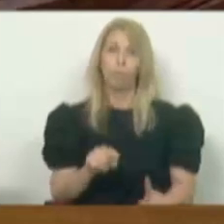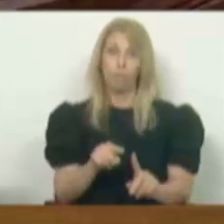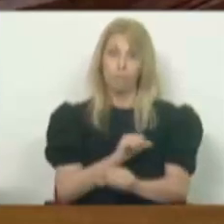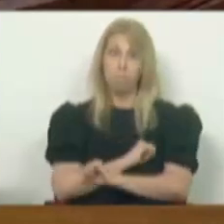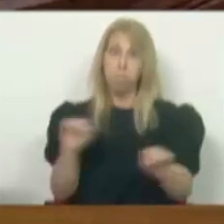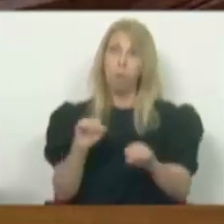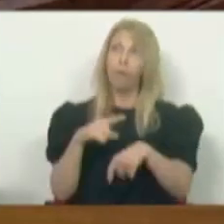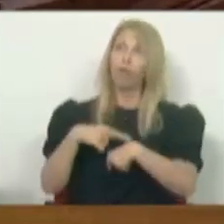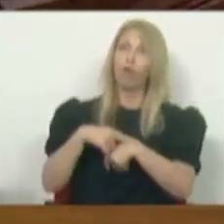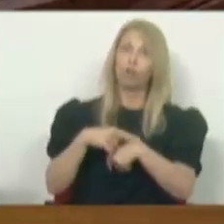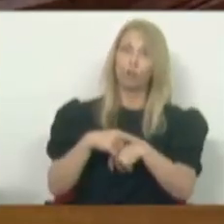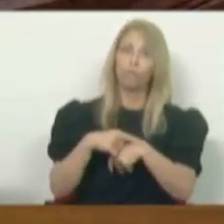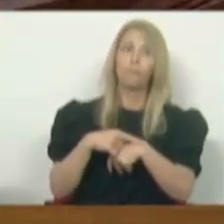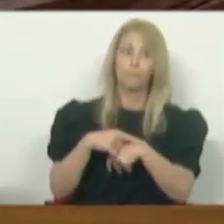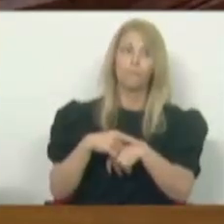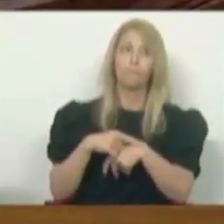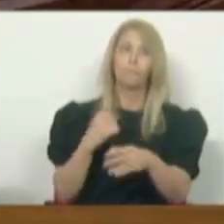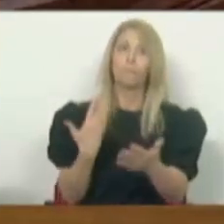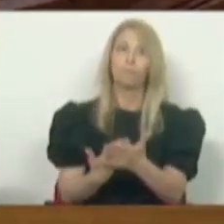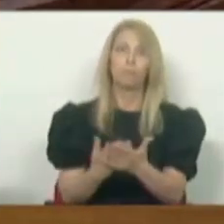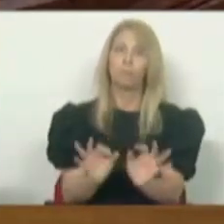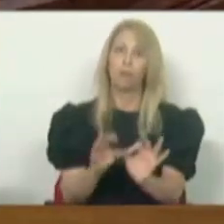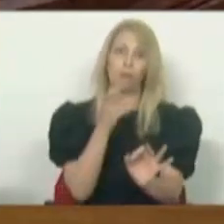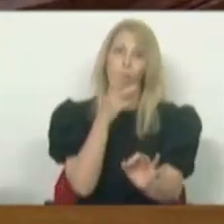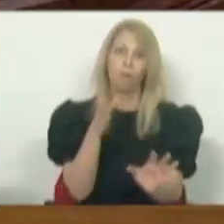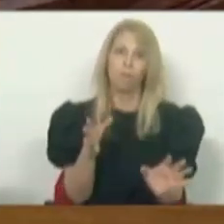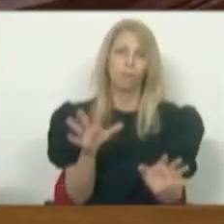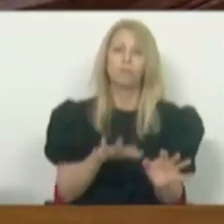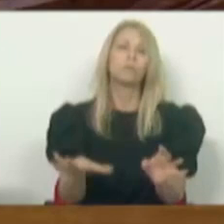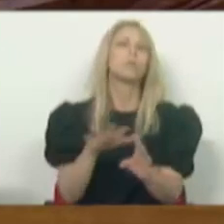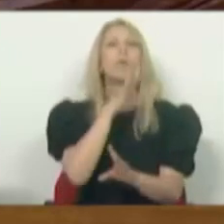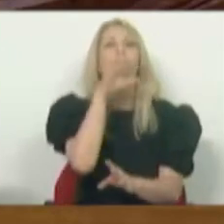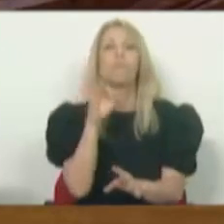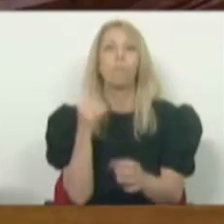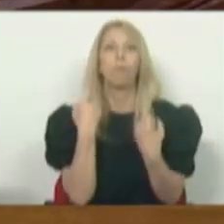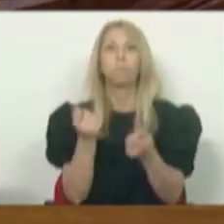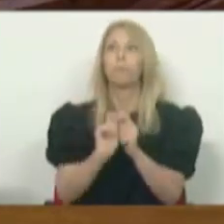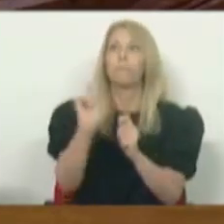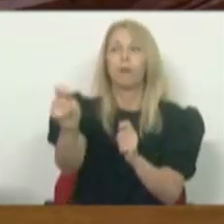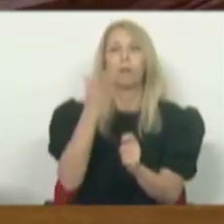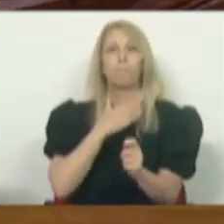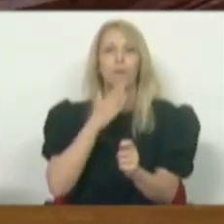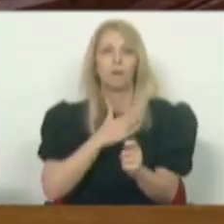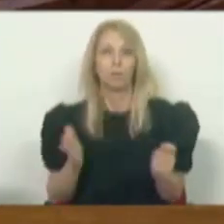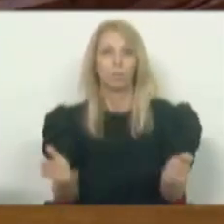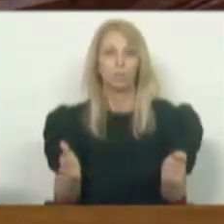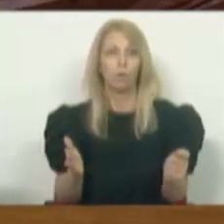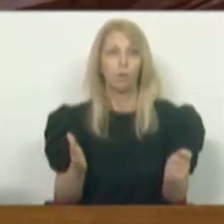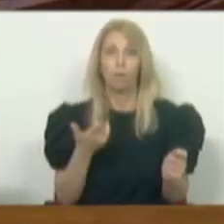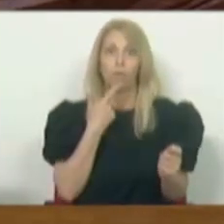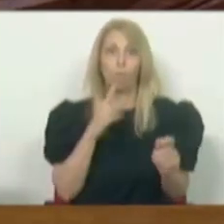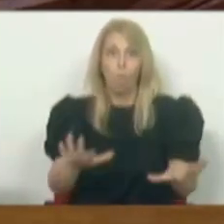torne num inferno para as famílias que não conseguem pagar os seus empréstimos, não podemos também deixar quaisquer